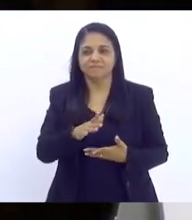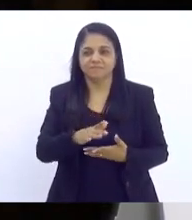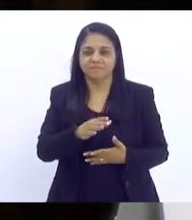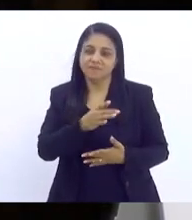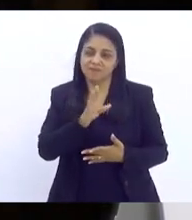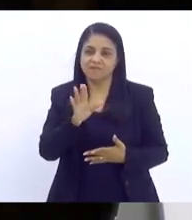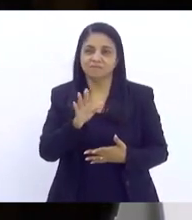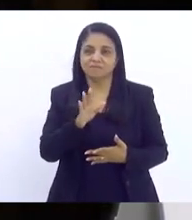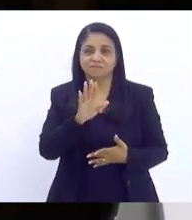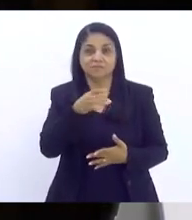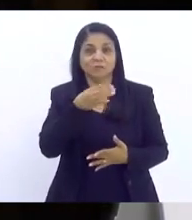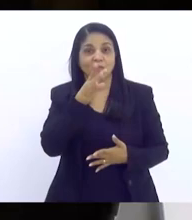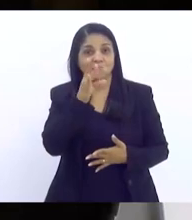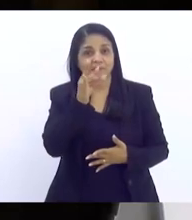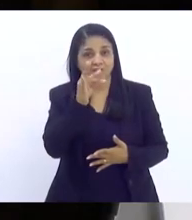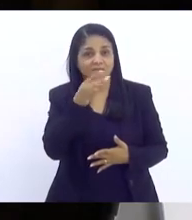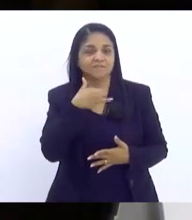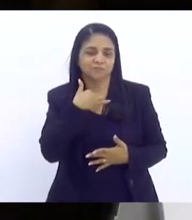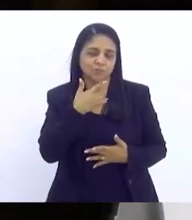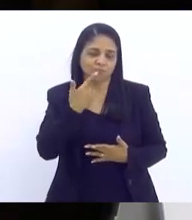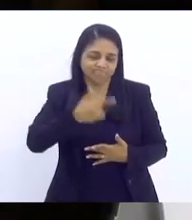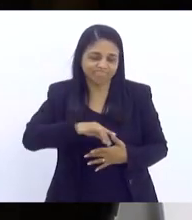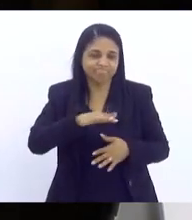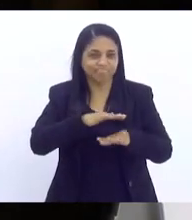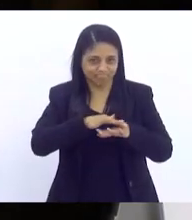desculpa, mas é porque a garganta ainda está se recuperando.